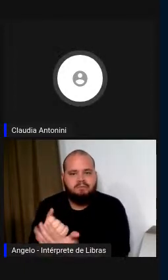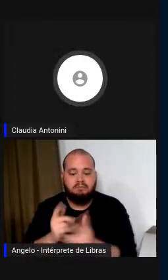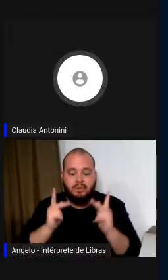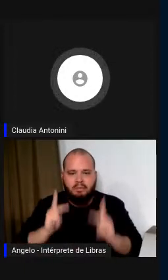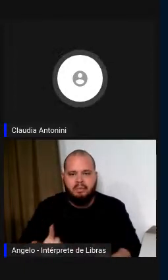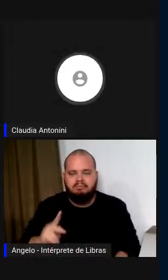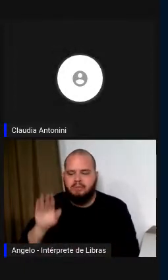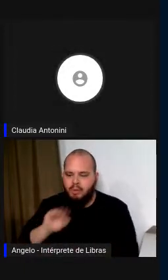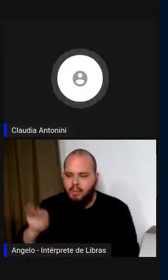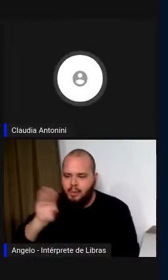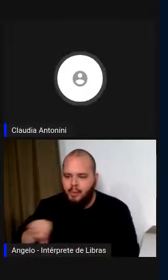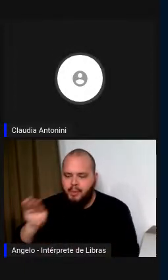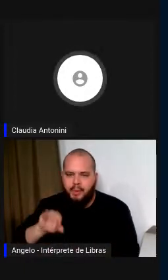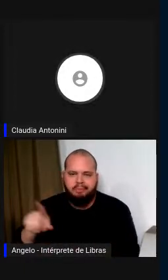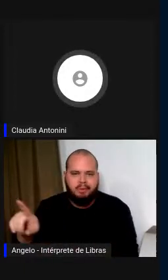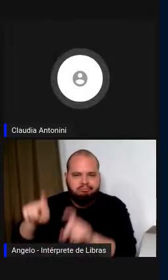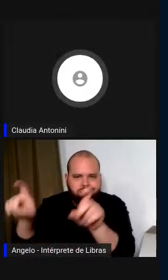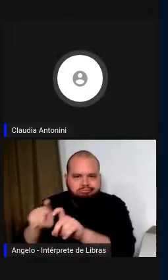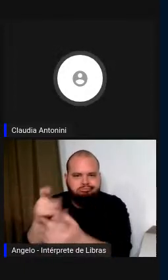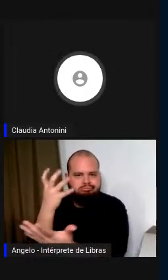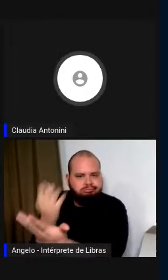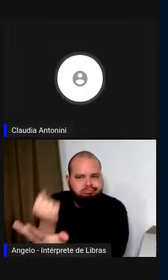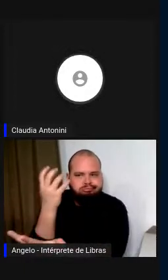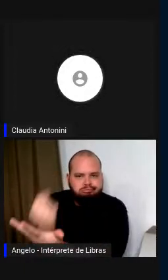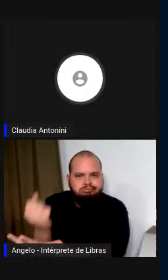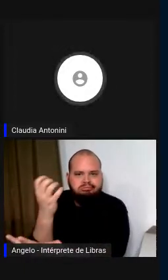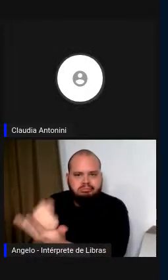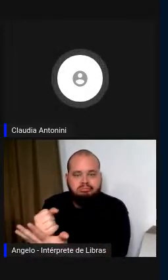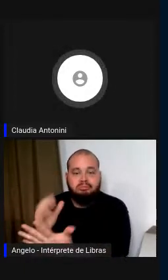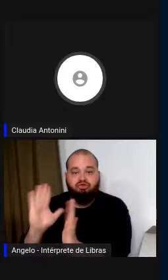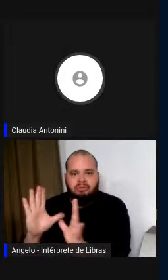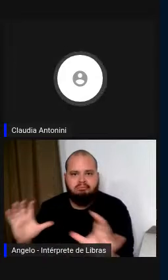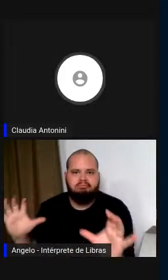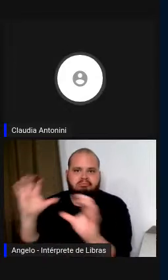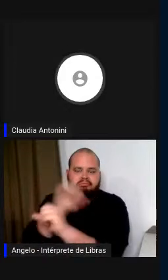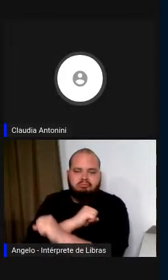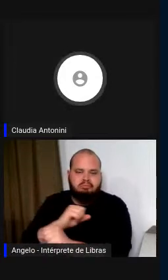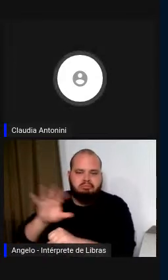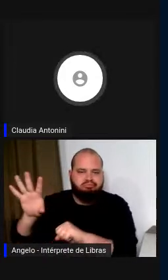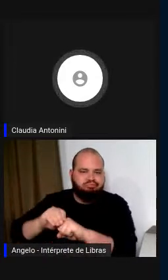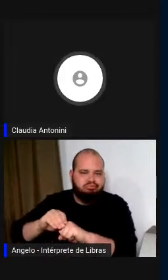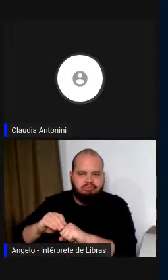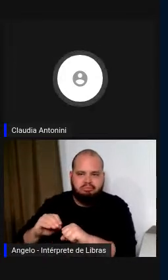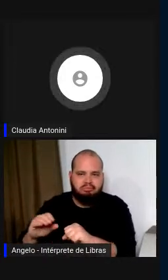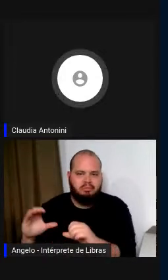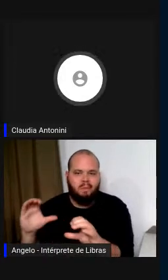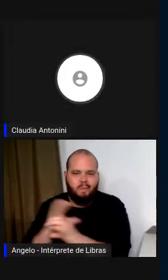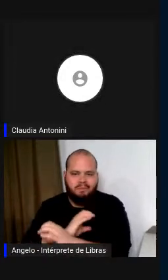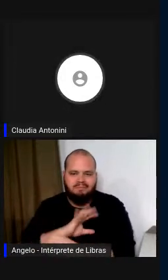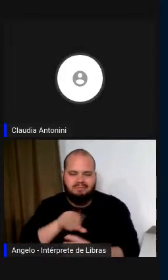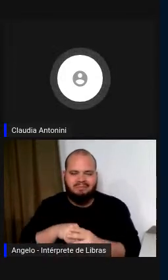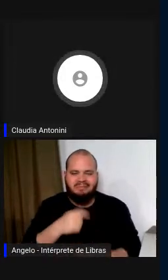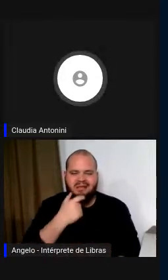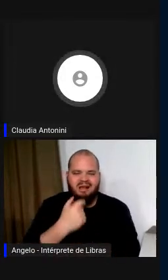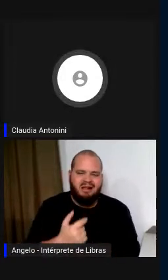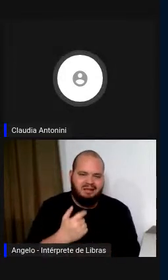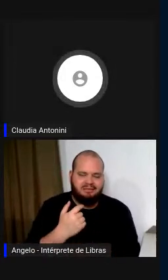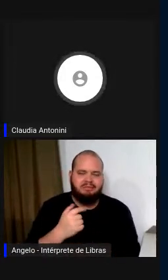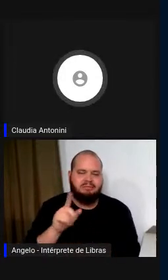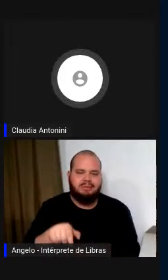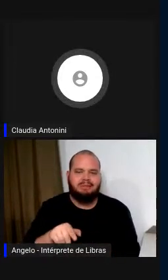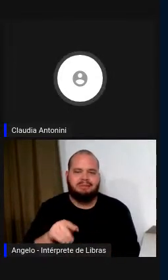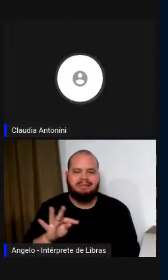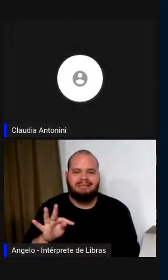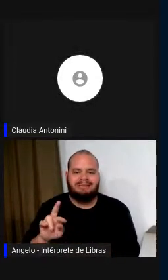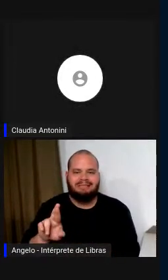faz entender aquilo que nós procuramos, é a parte que nós chamamos em inglês trading, a formação,